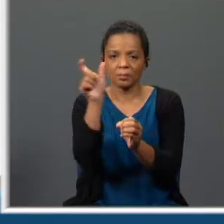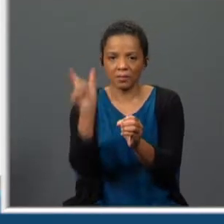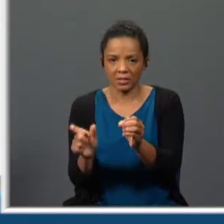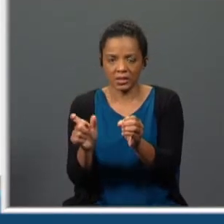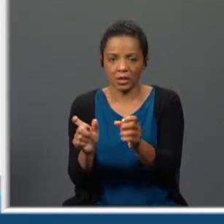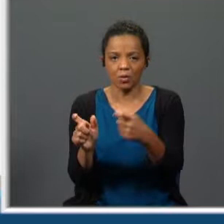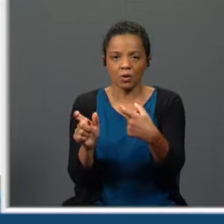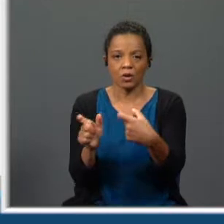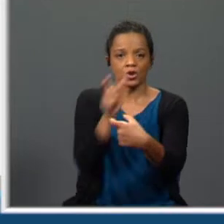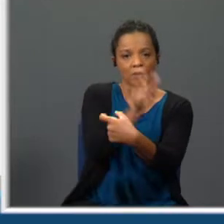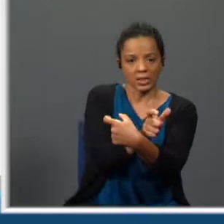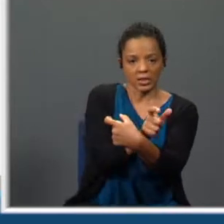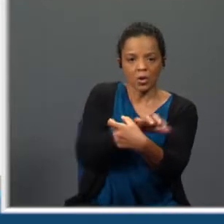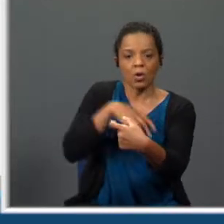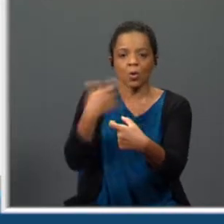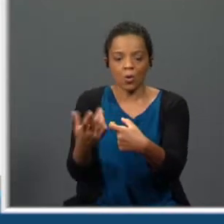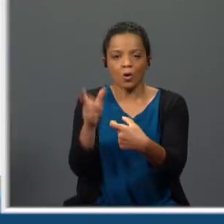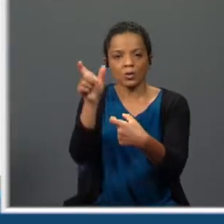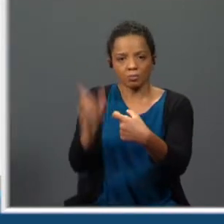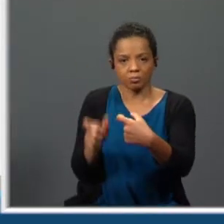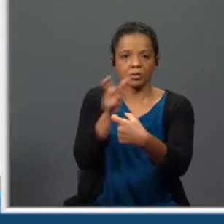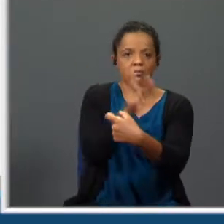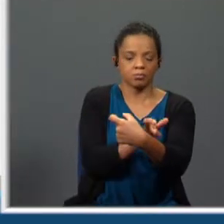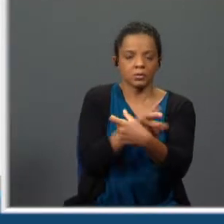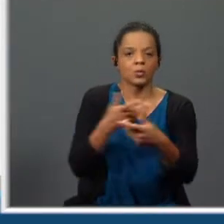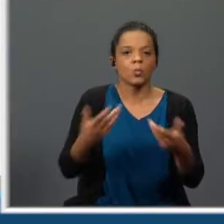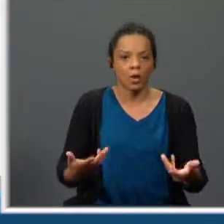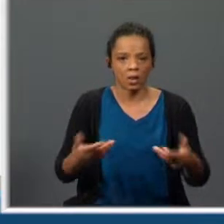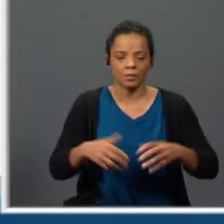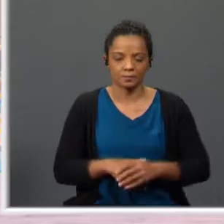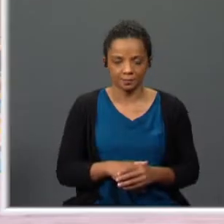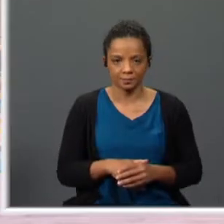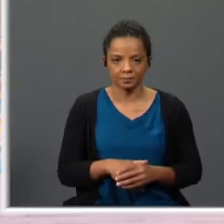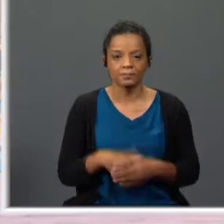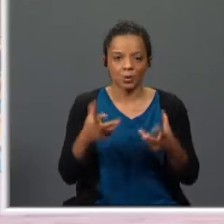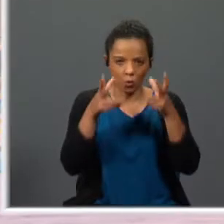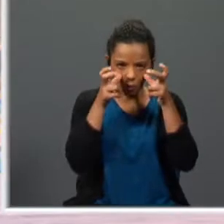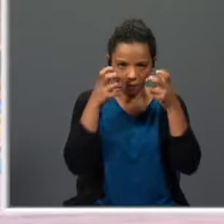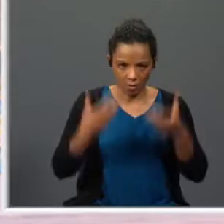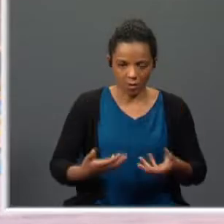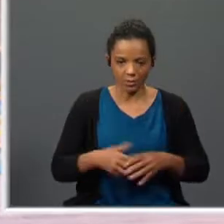sufixação, ou derivada por prefixação e sufixação. Ouve então.